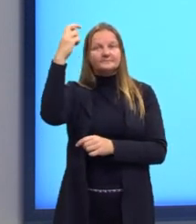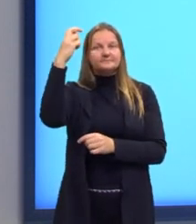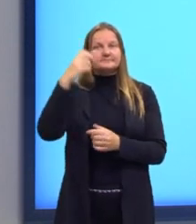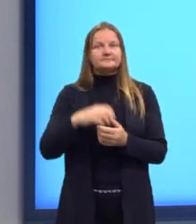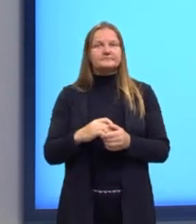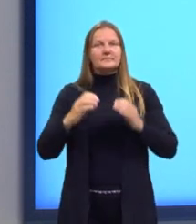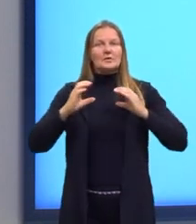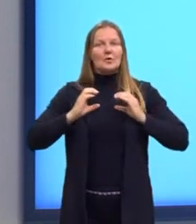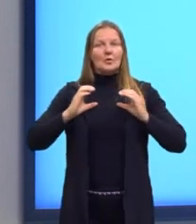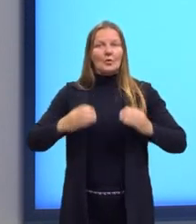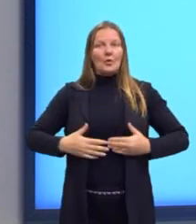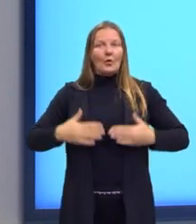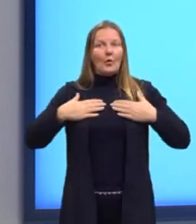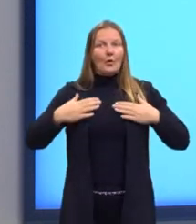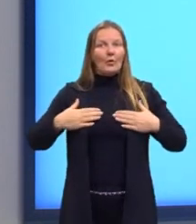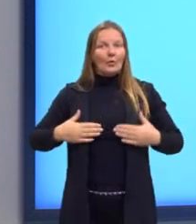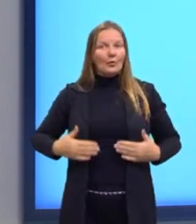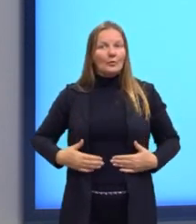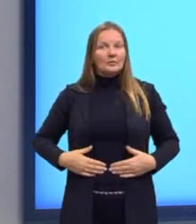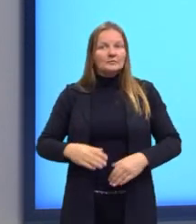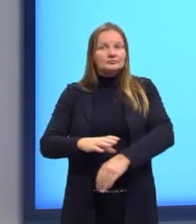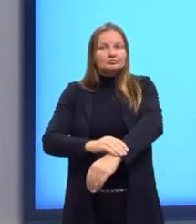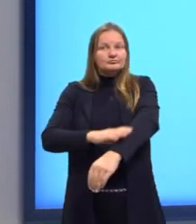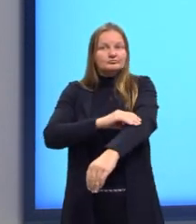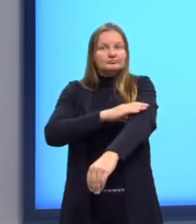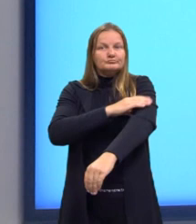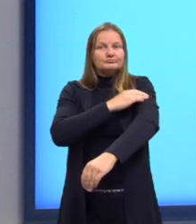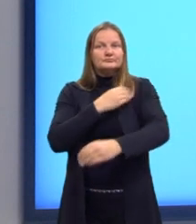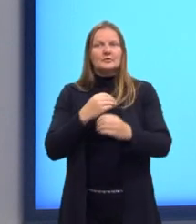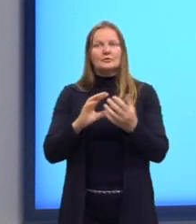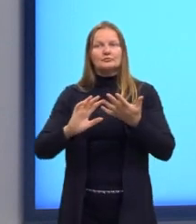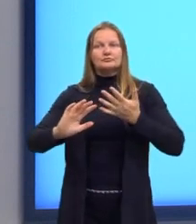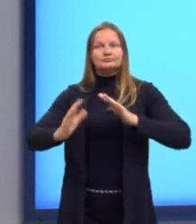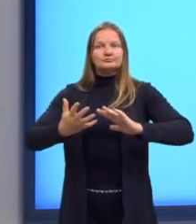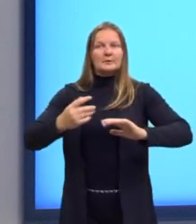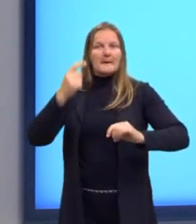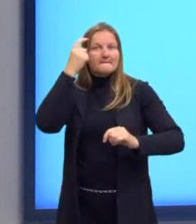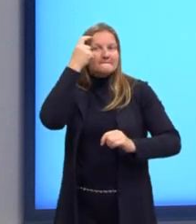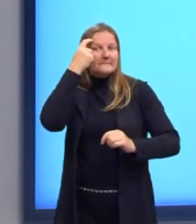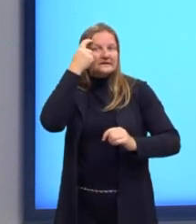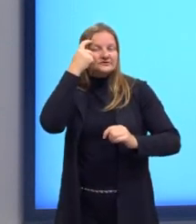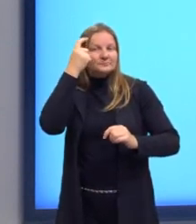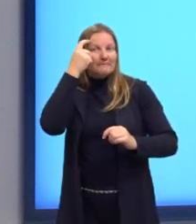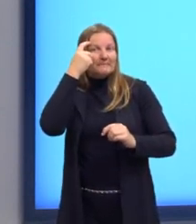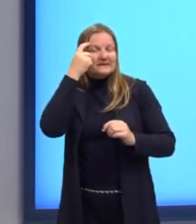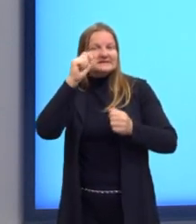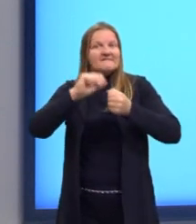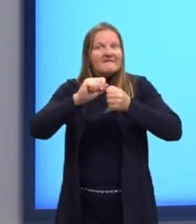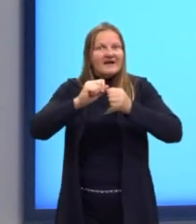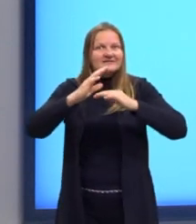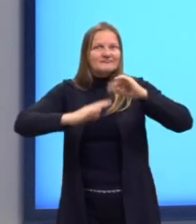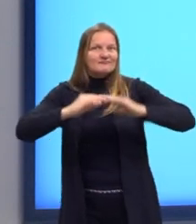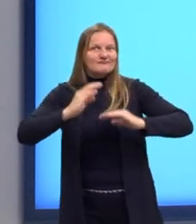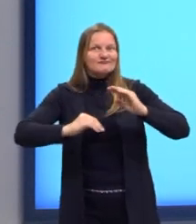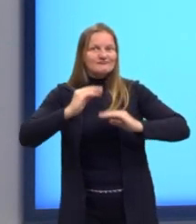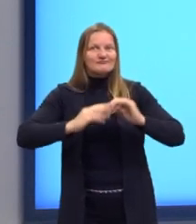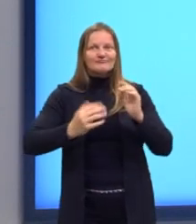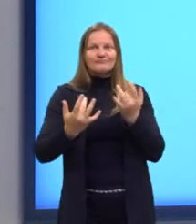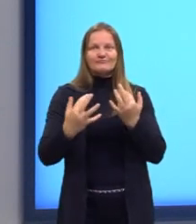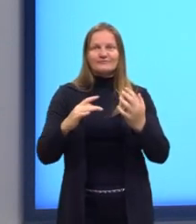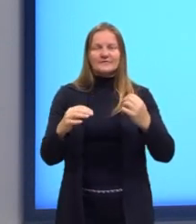corporal sinestésico. Que tem relação com coordenar mente e corpo. E daí a gente vai para as áreas